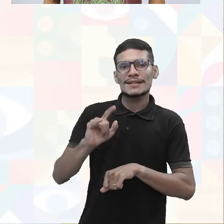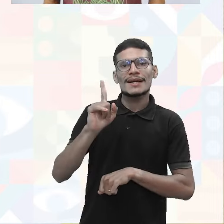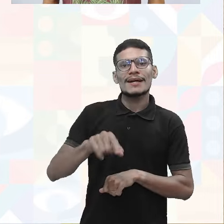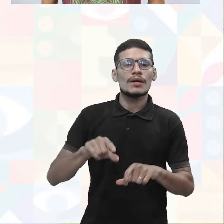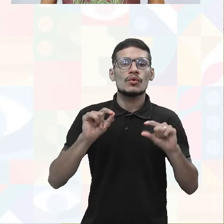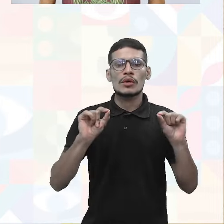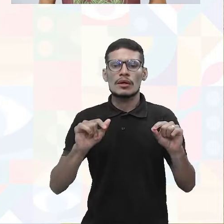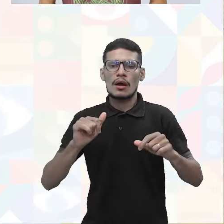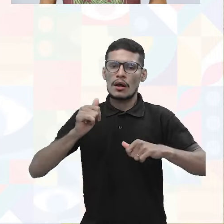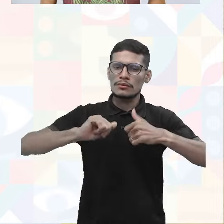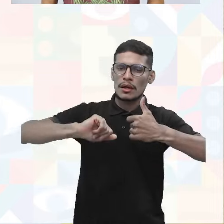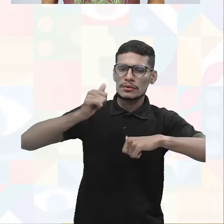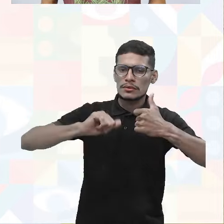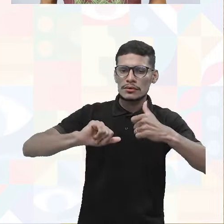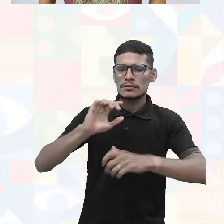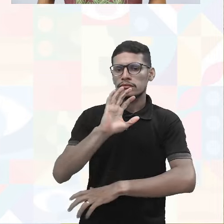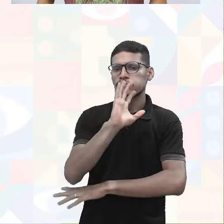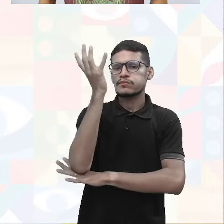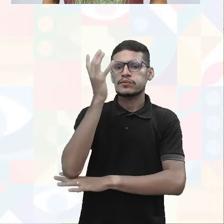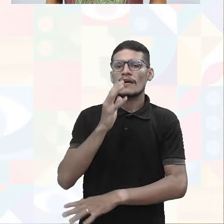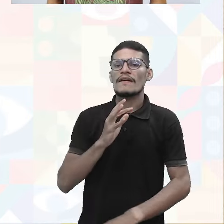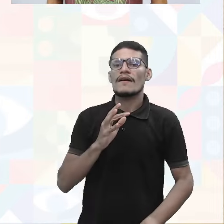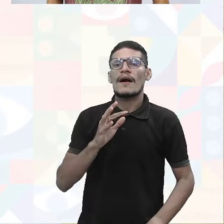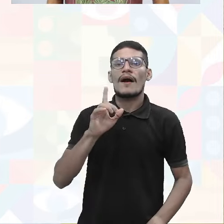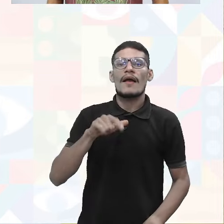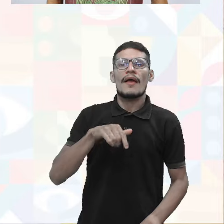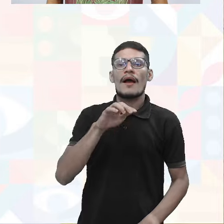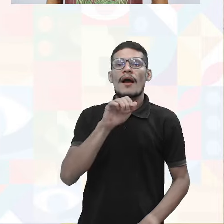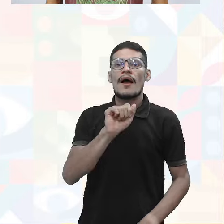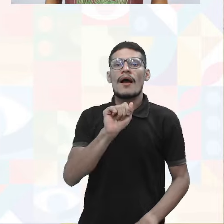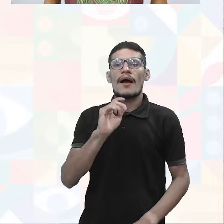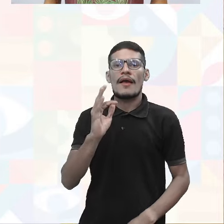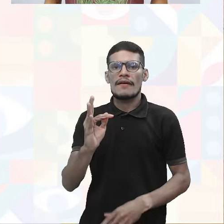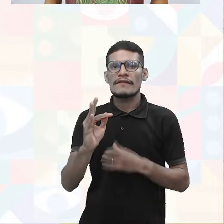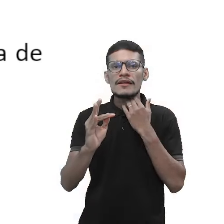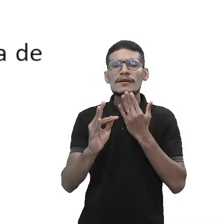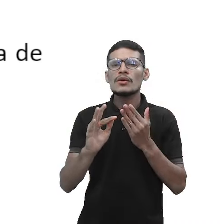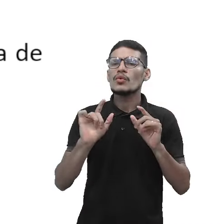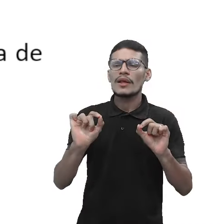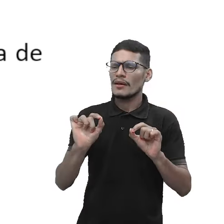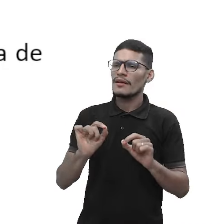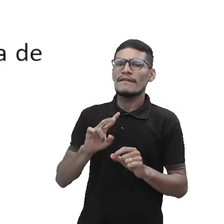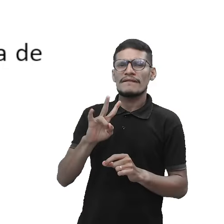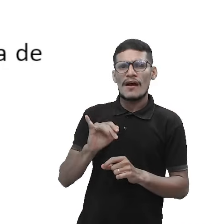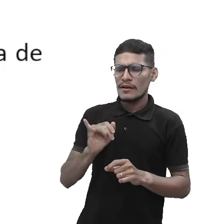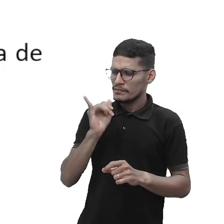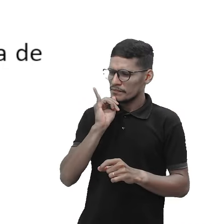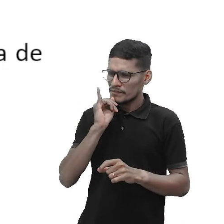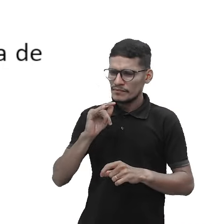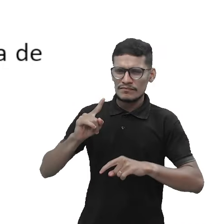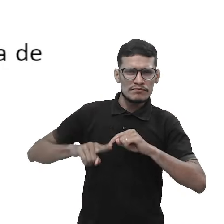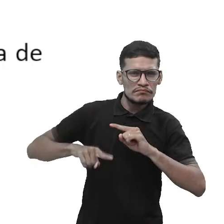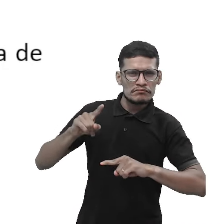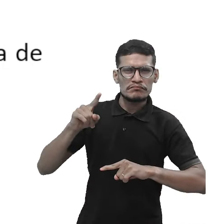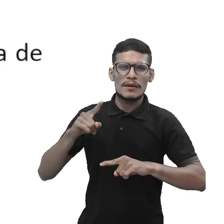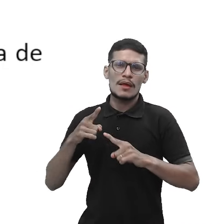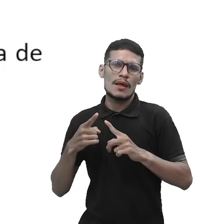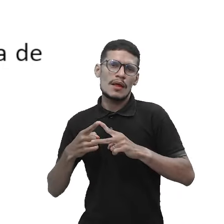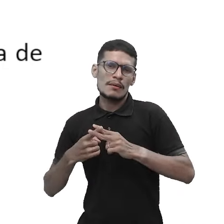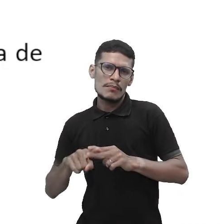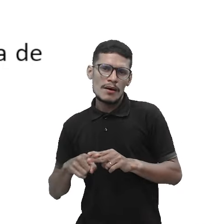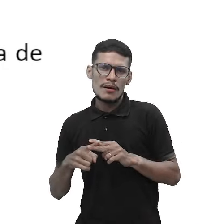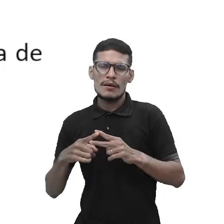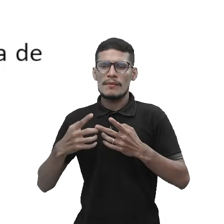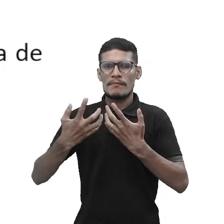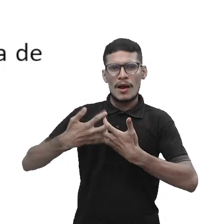A questão da análise de árvore de falha, do AAS, que ela vai trabalhar em cima de quê? De componentes de máquinas e equipamentos, erros humanos,